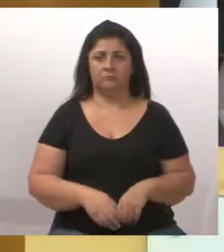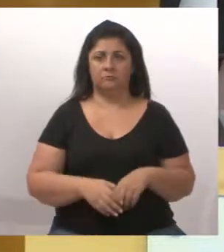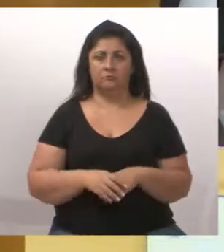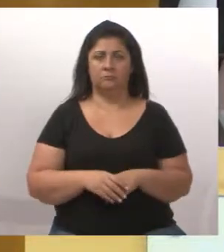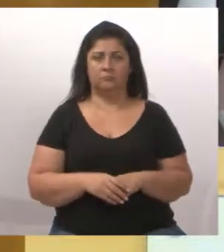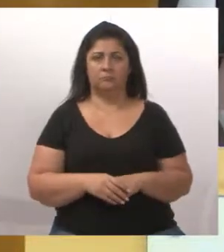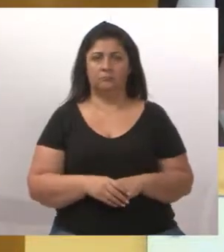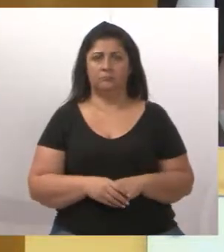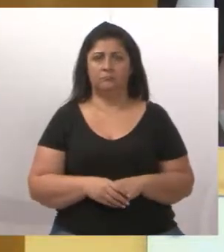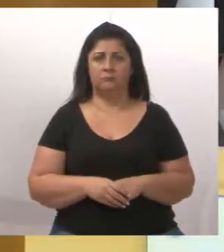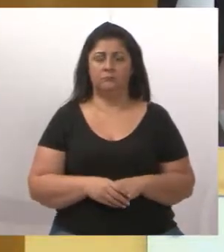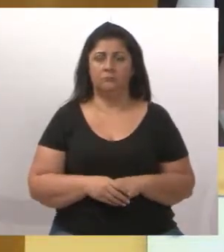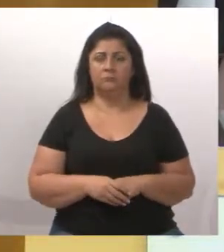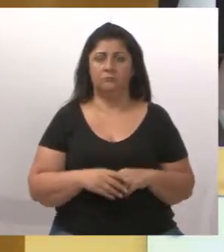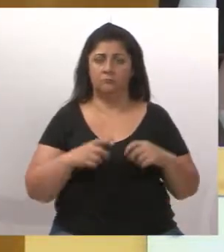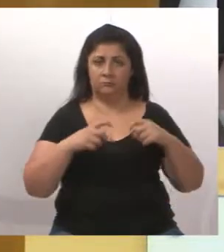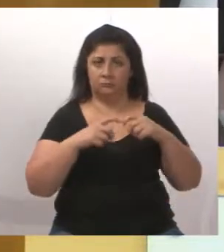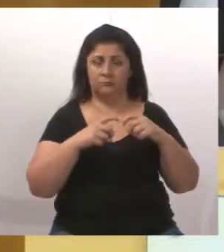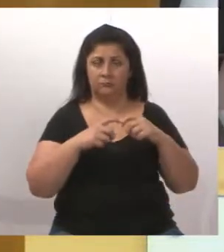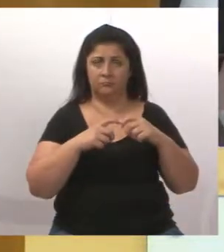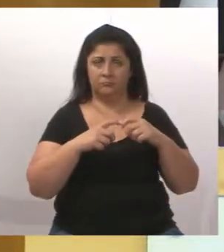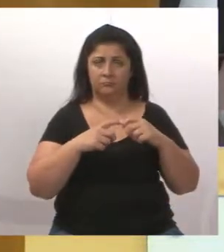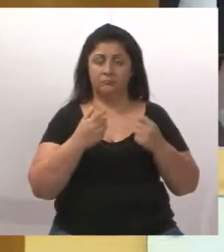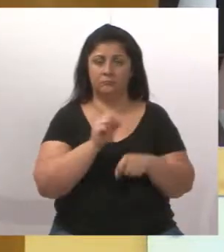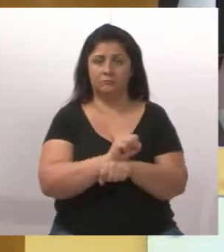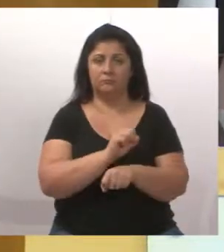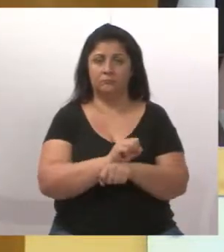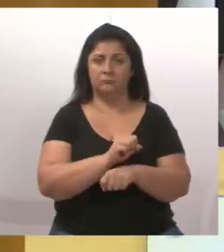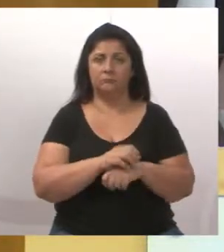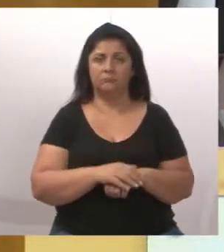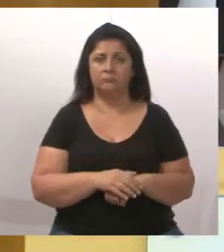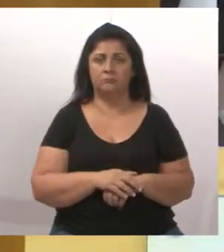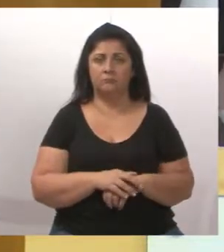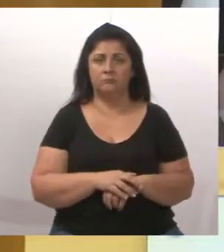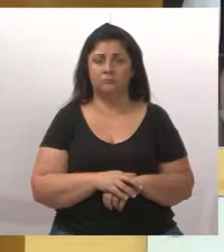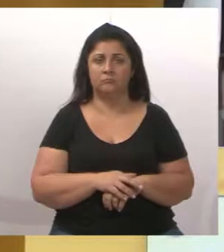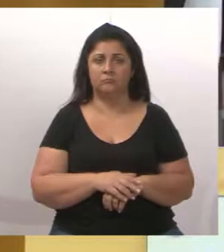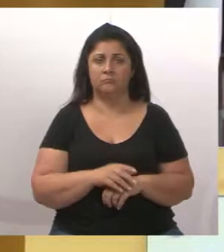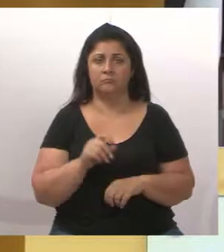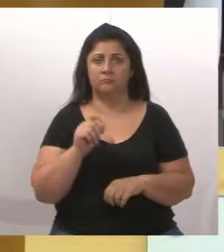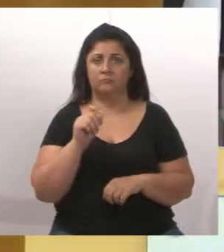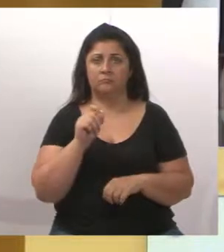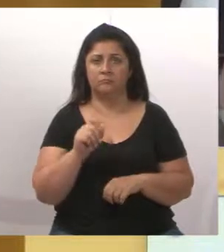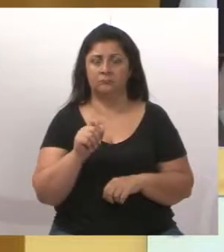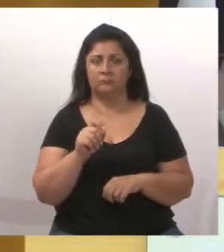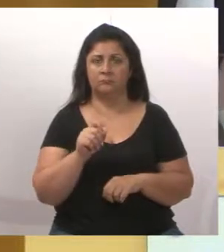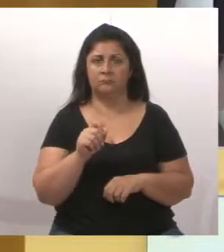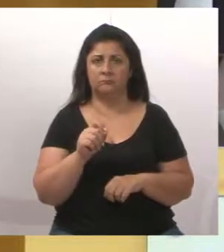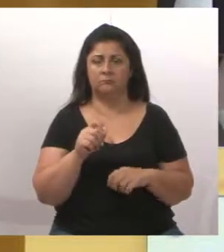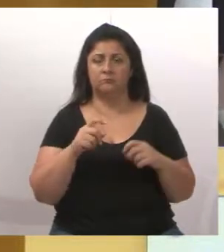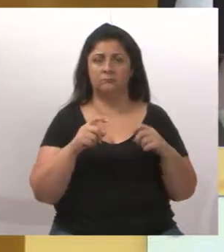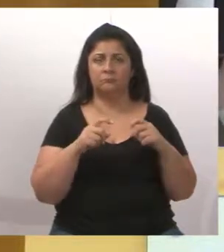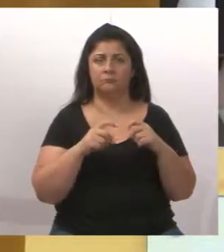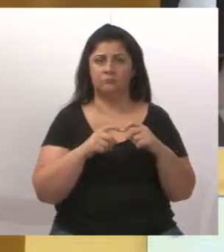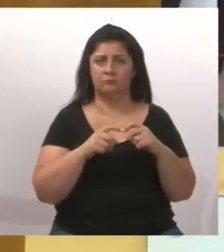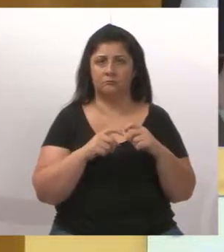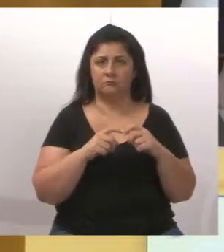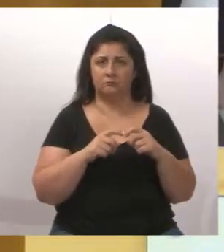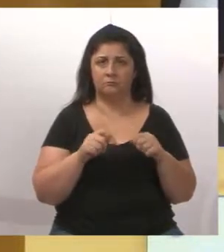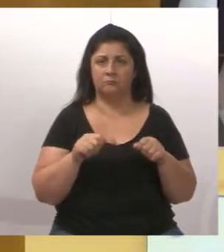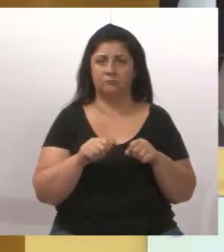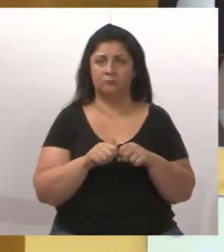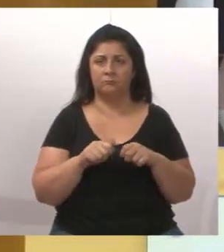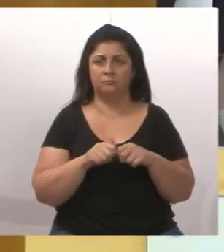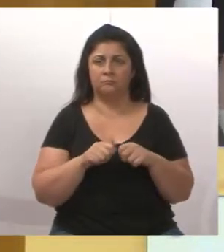O cirurgião que ela está esperando é o quê? Porque é um cirurgião que vai fazer